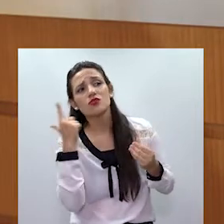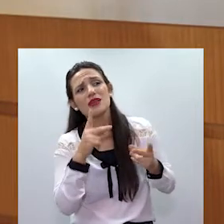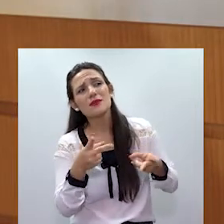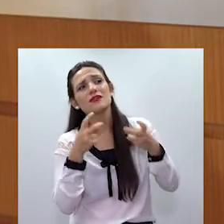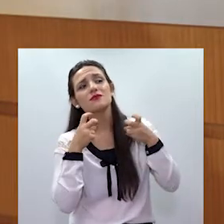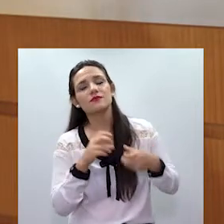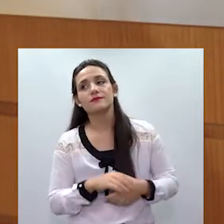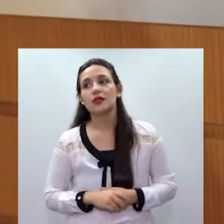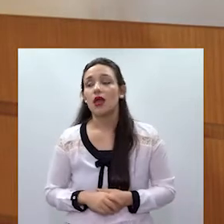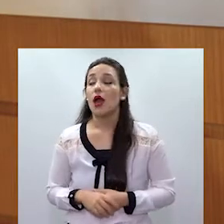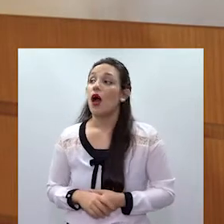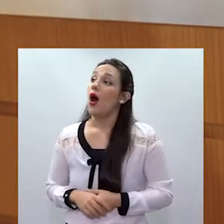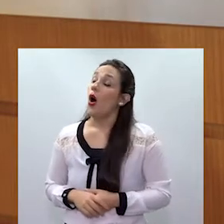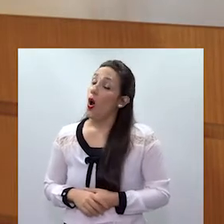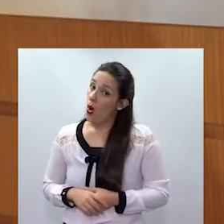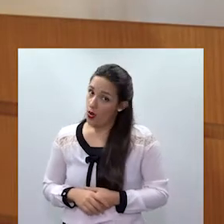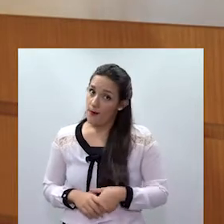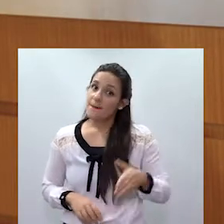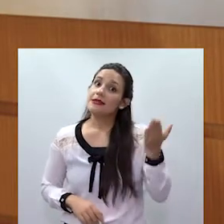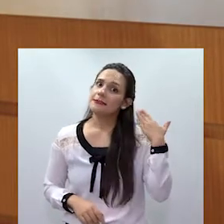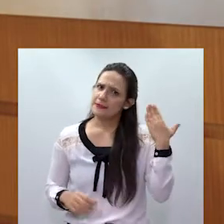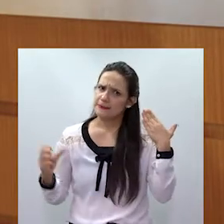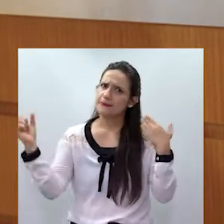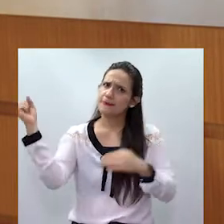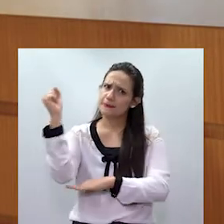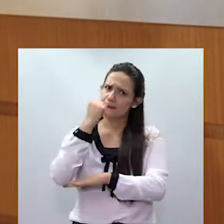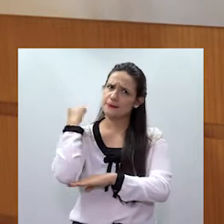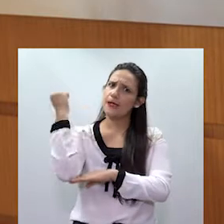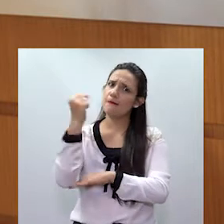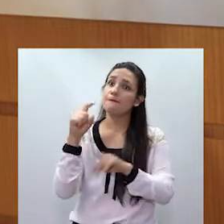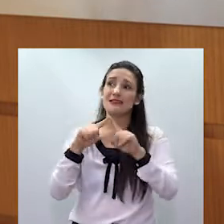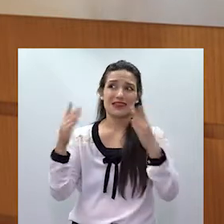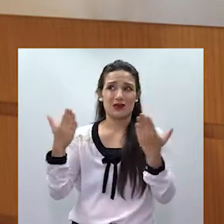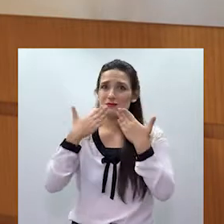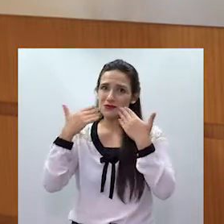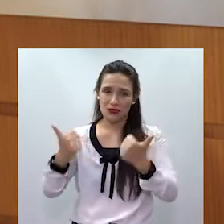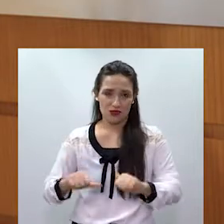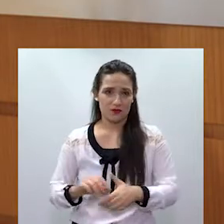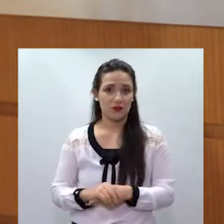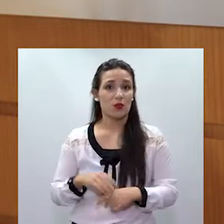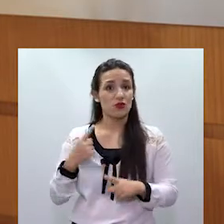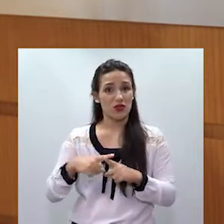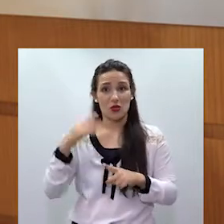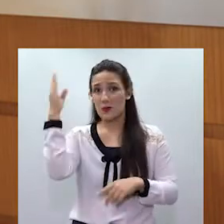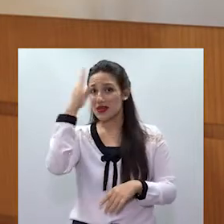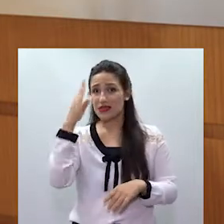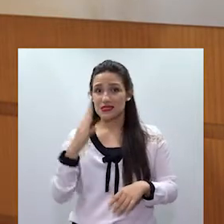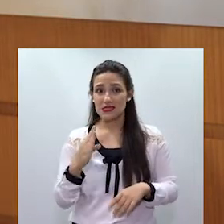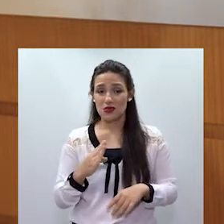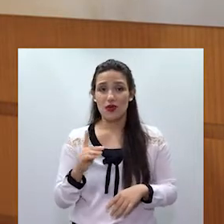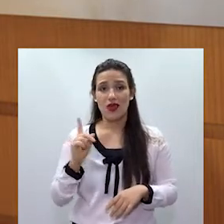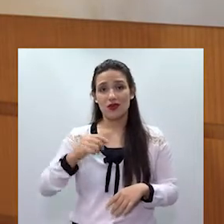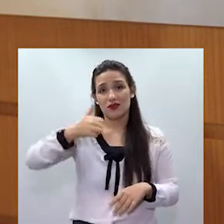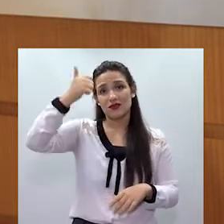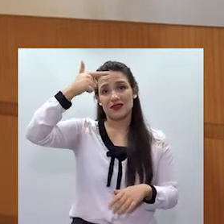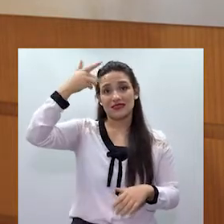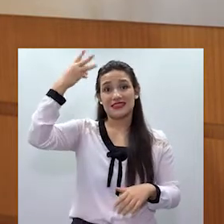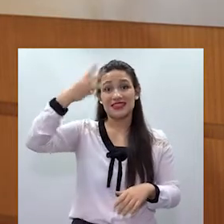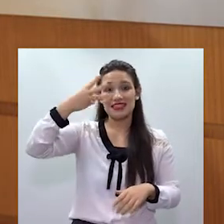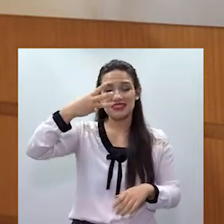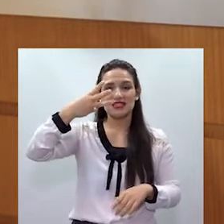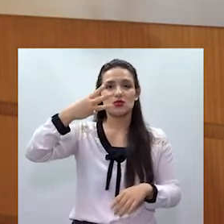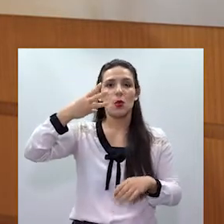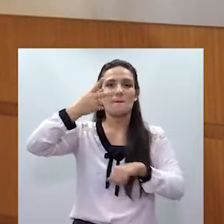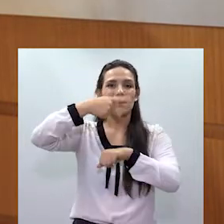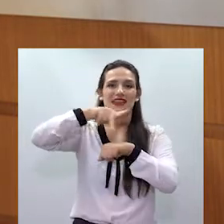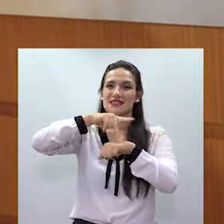Fernanda, a situação era tão grave, é tão grave, que num ranking de 89 países, o Brasil é o terceiro país que mais